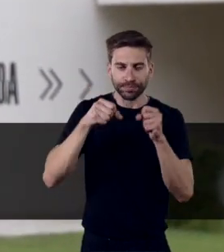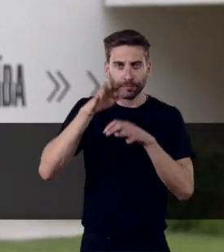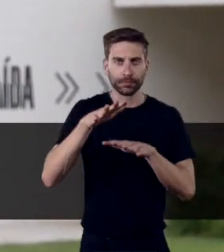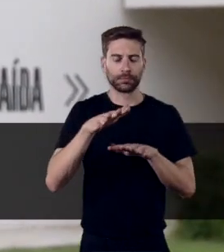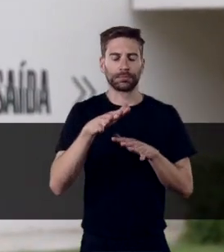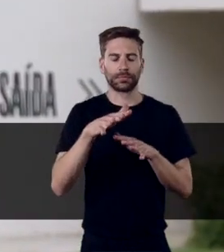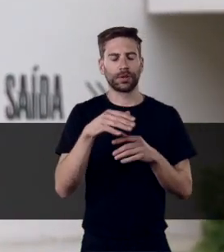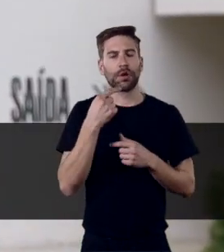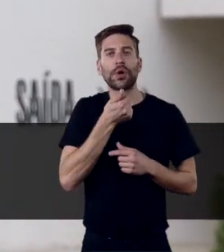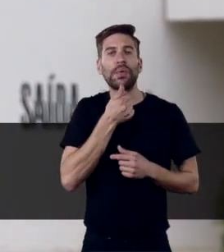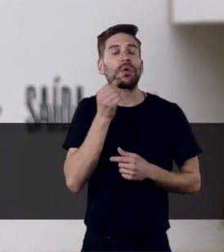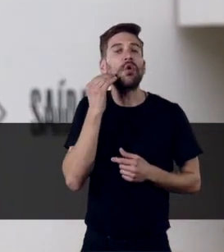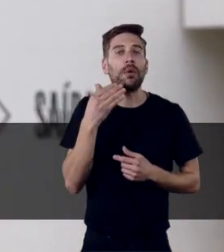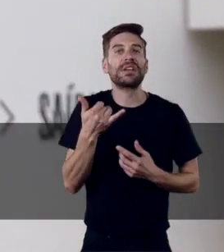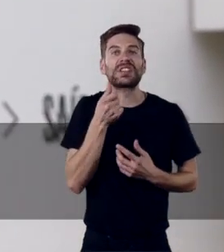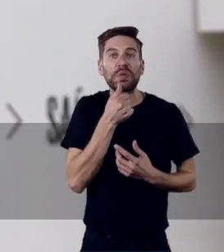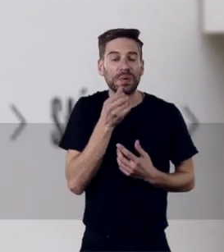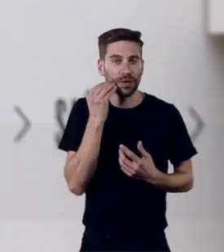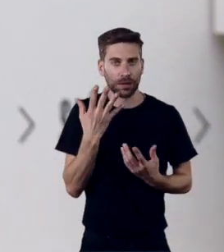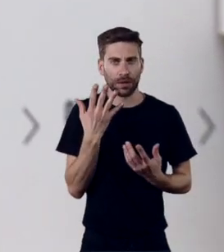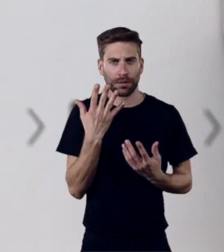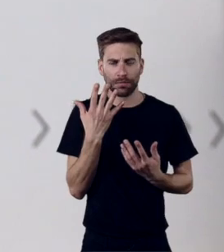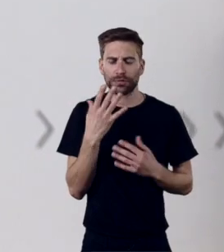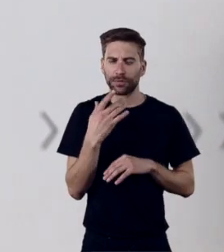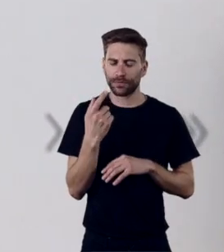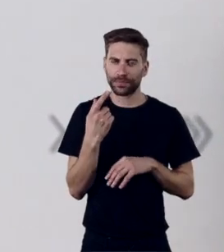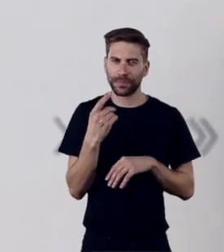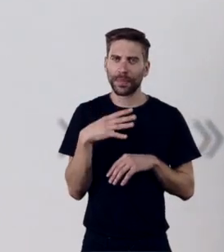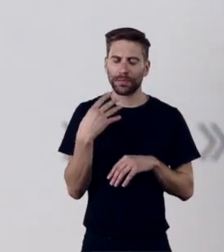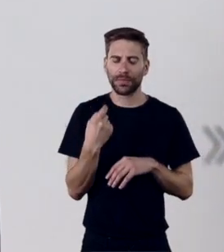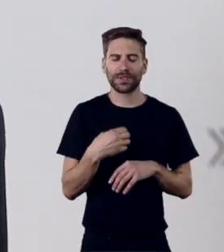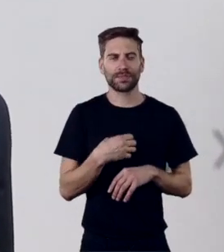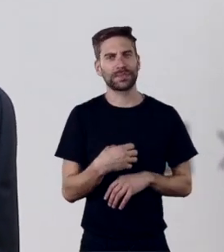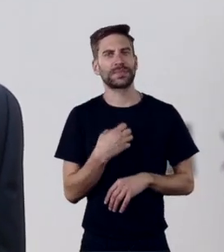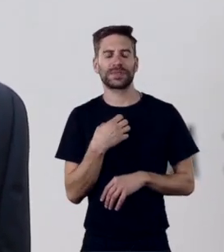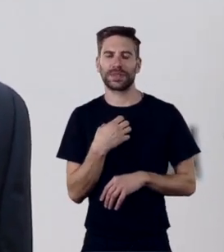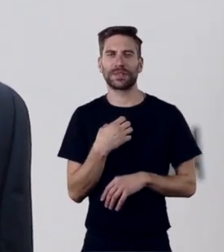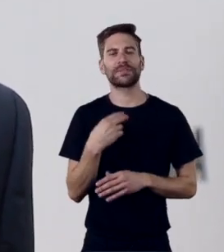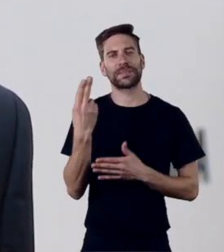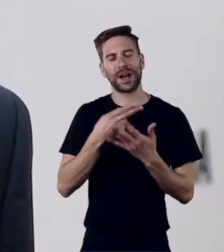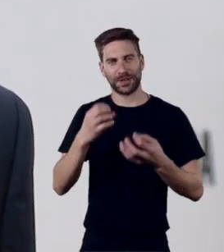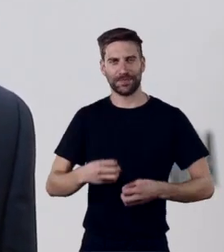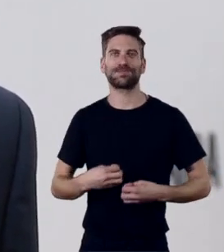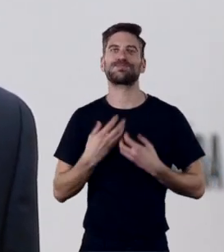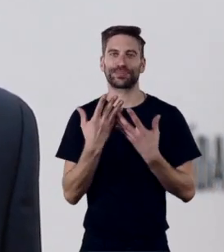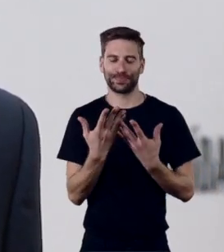realmente, notamos necessidade de haver novamente A arte também